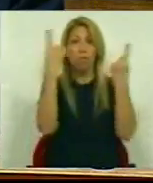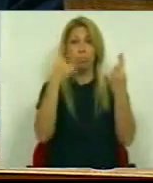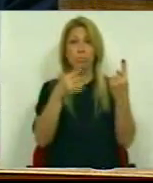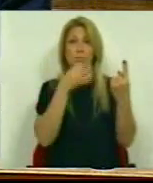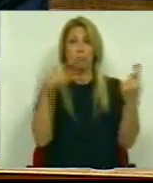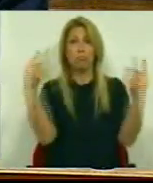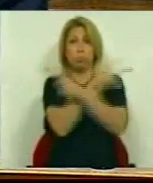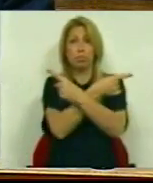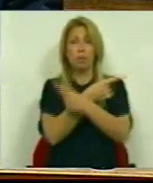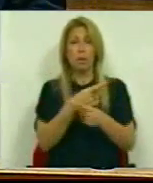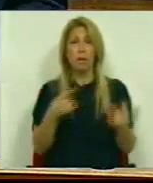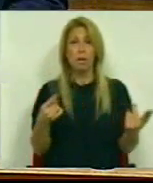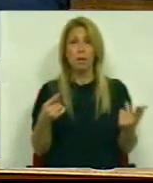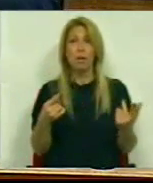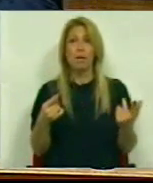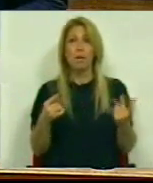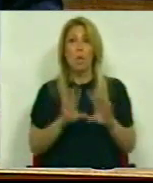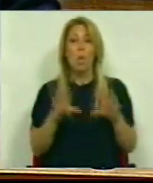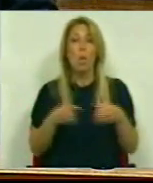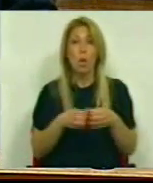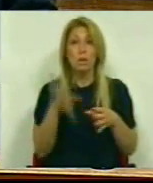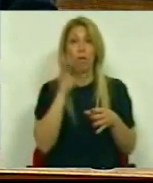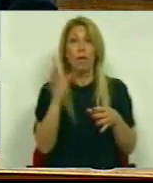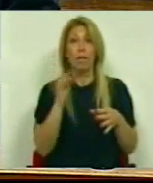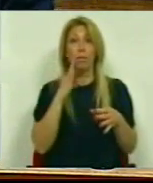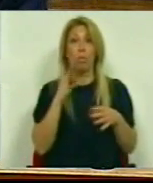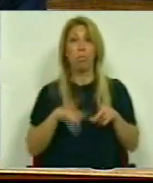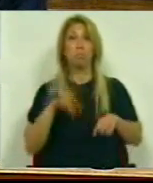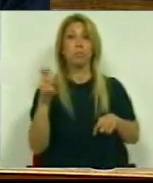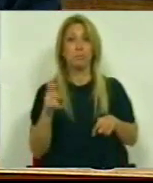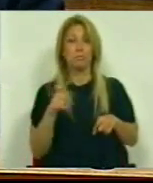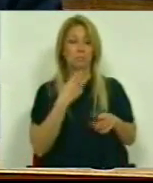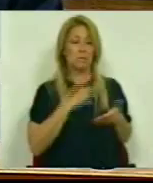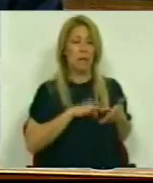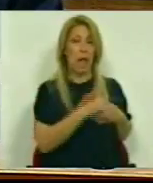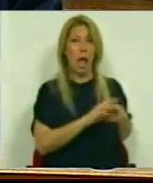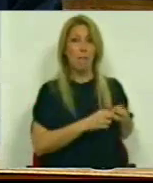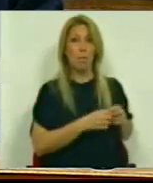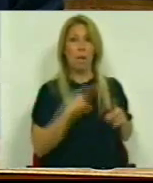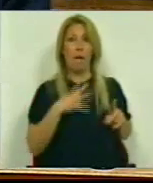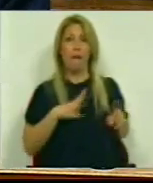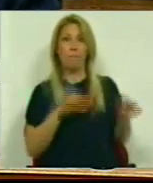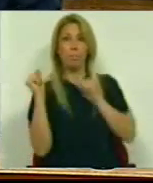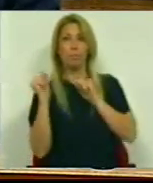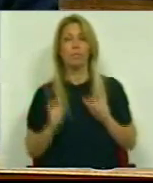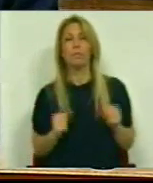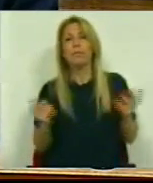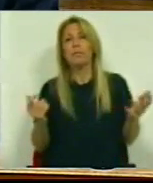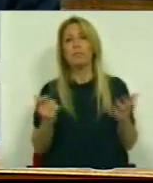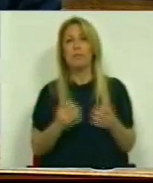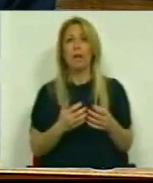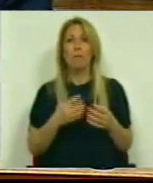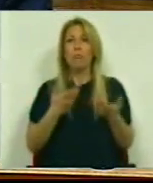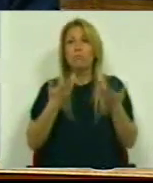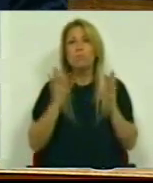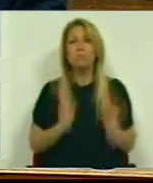seio Um Conselho que procurou fugir para a frente em relação à realidade e aos problemas Mas não podemos deixar de registrar